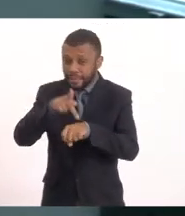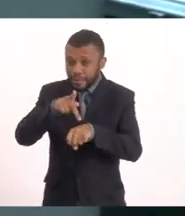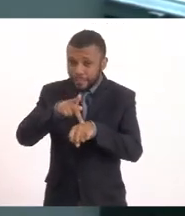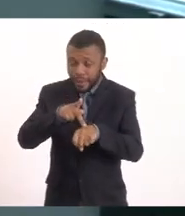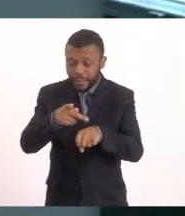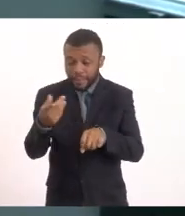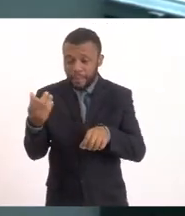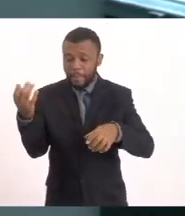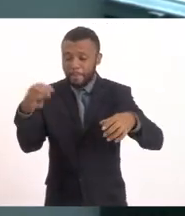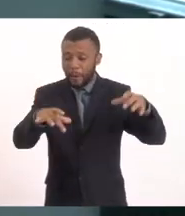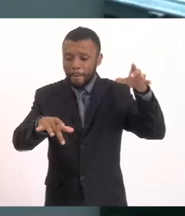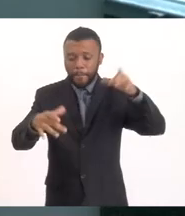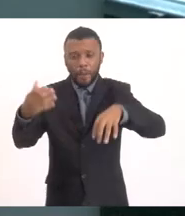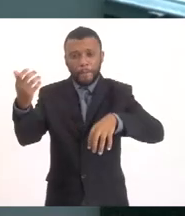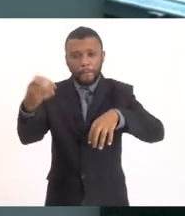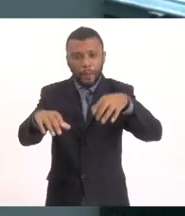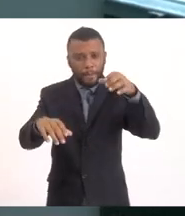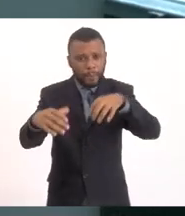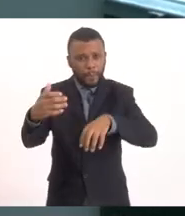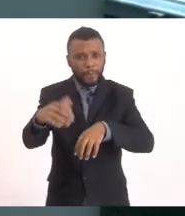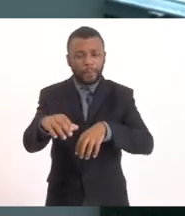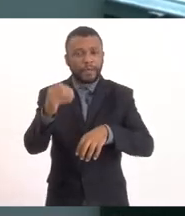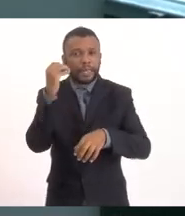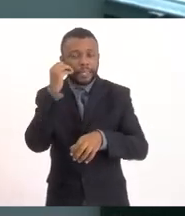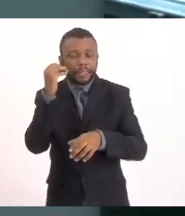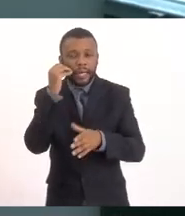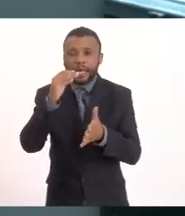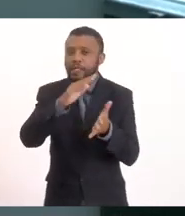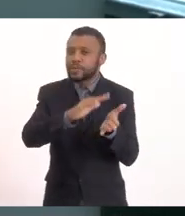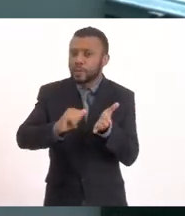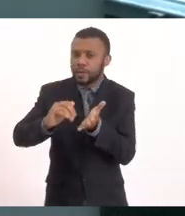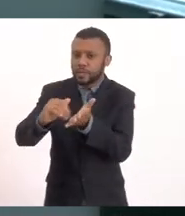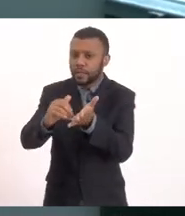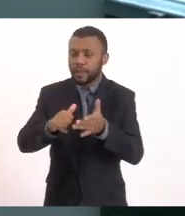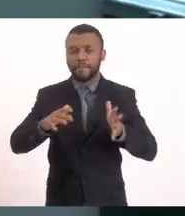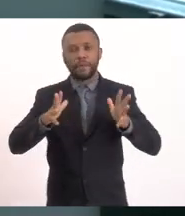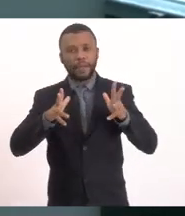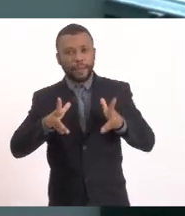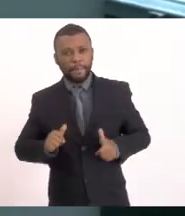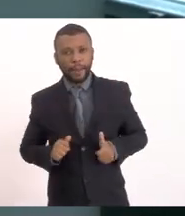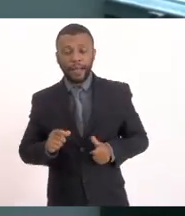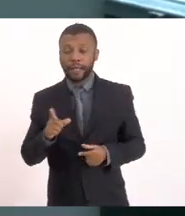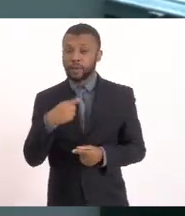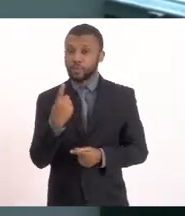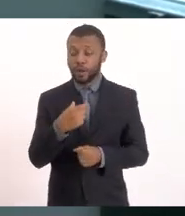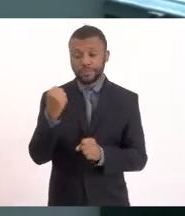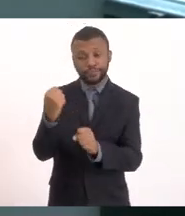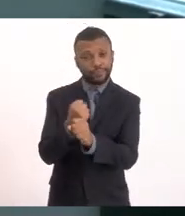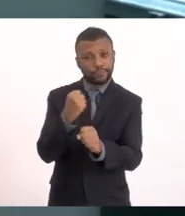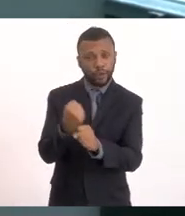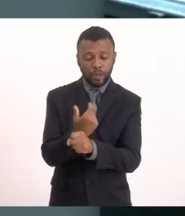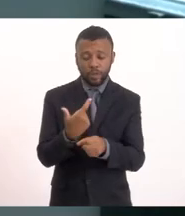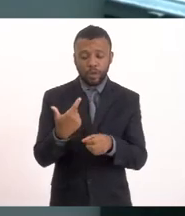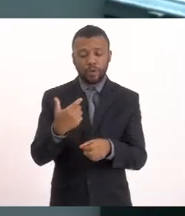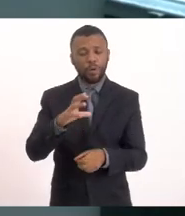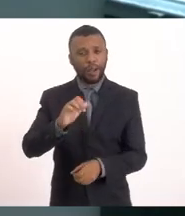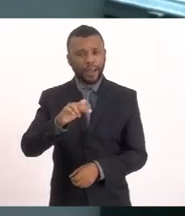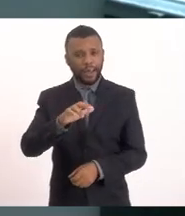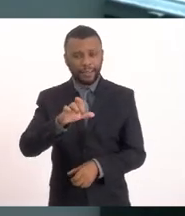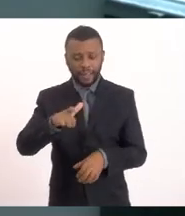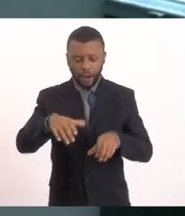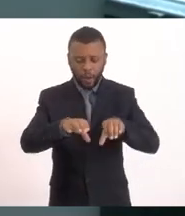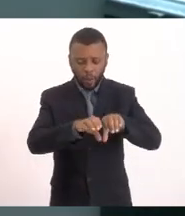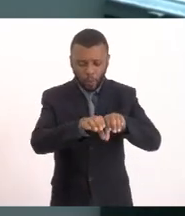desmobilizados Para dentro da boca da barra E fazer com que fizéssemos um canal Aqui Permitindo a navegabilidade Do